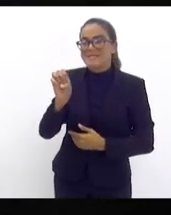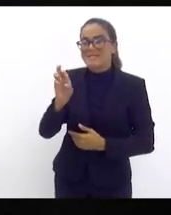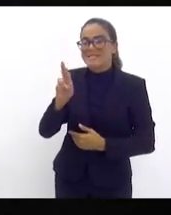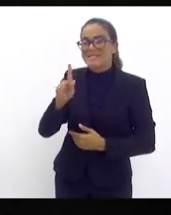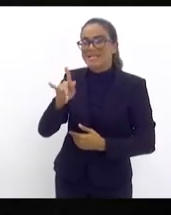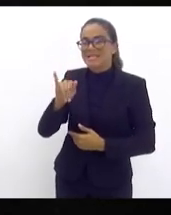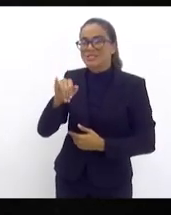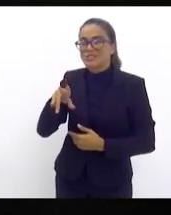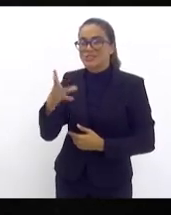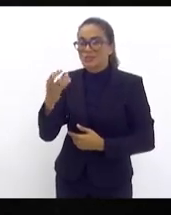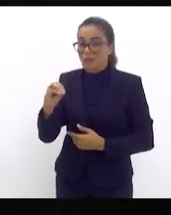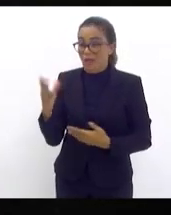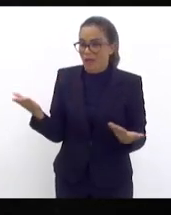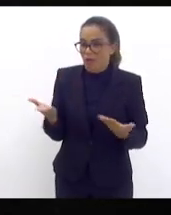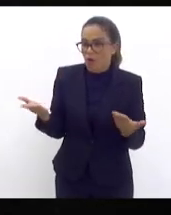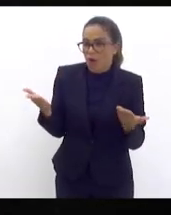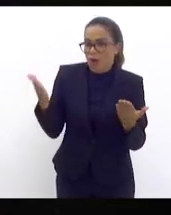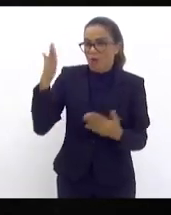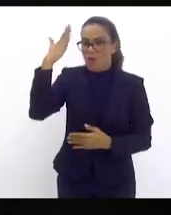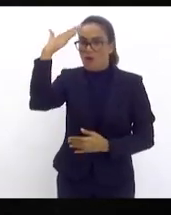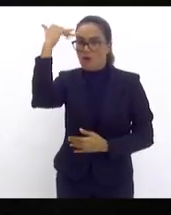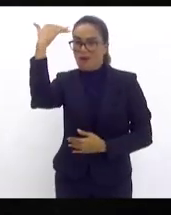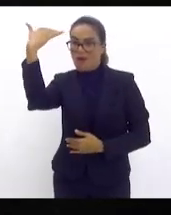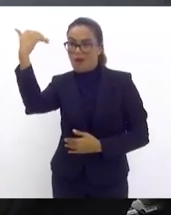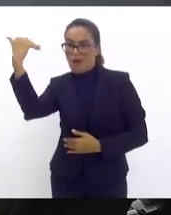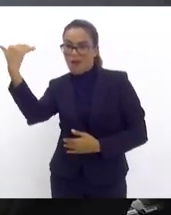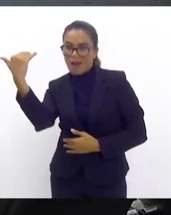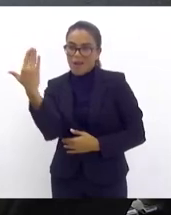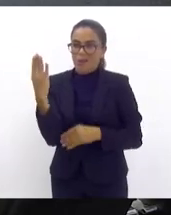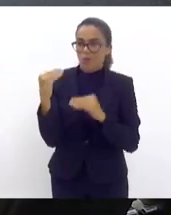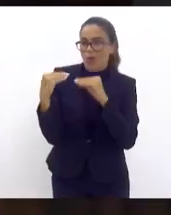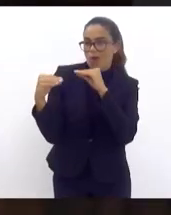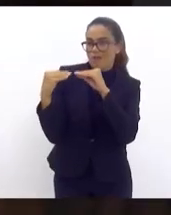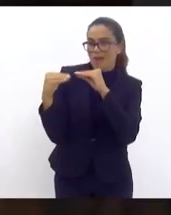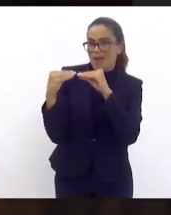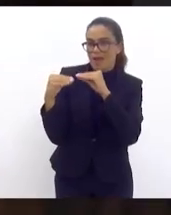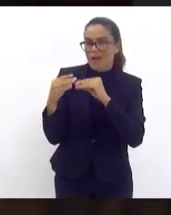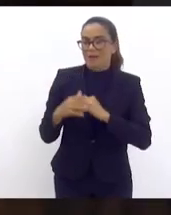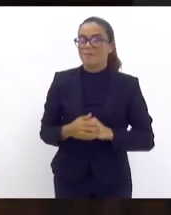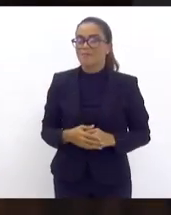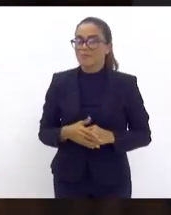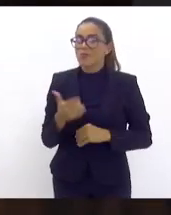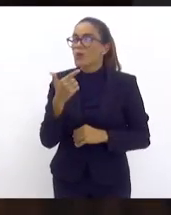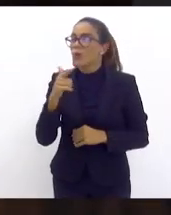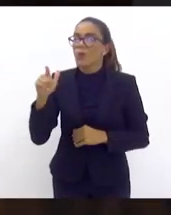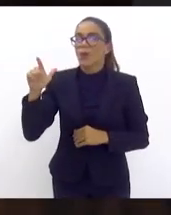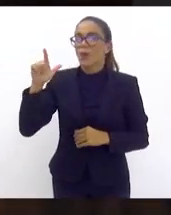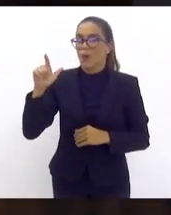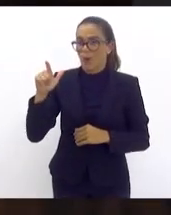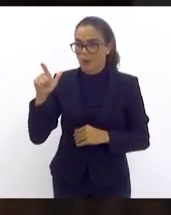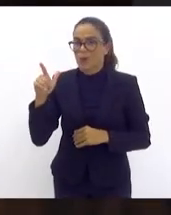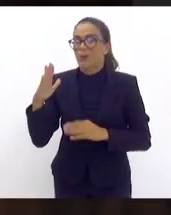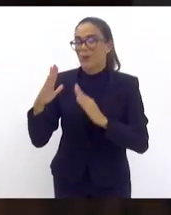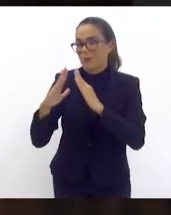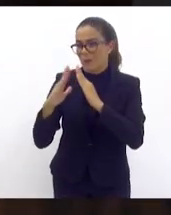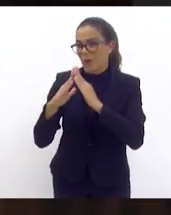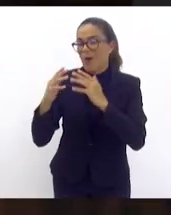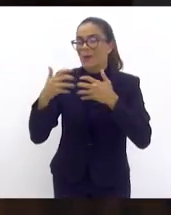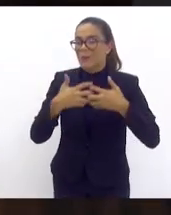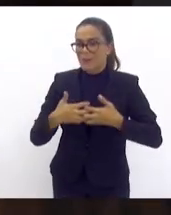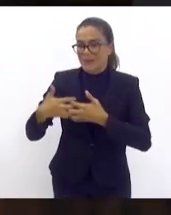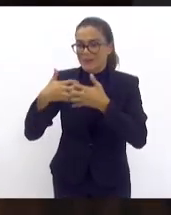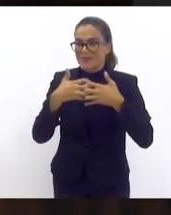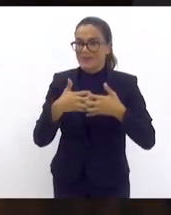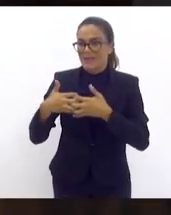da palavra agora com galã de novela nosso deputado Bernardo próximo orador inscrito conterrâneo da cidade de Petrópolis